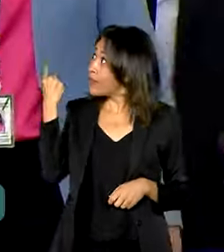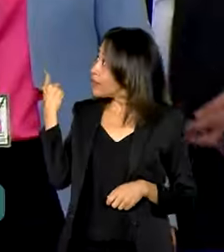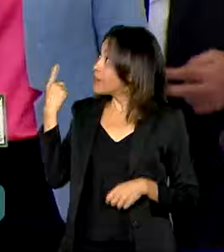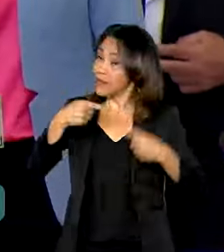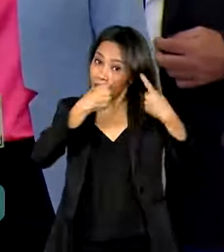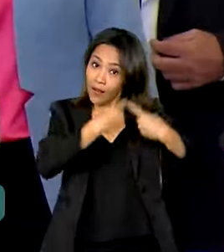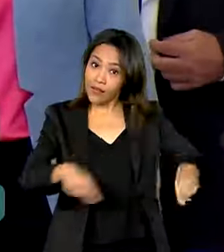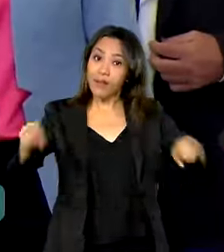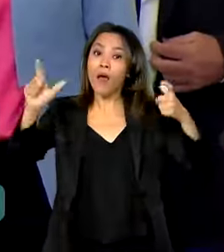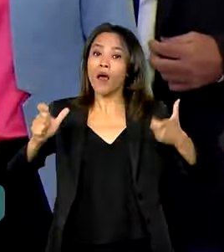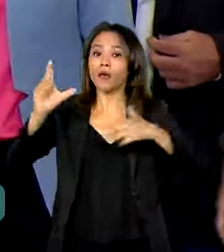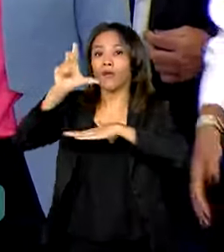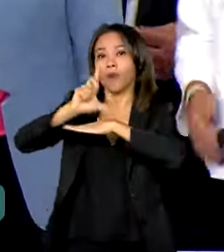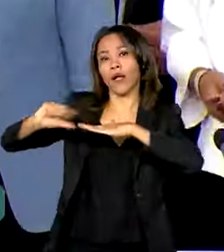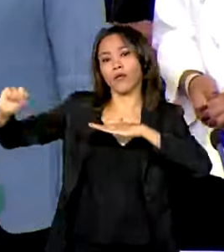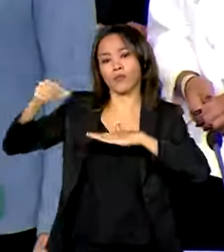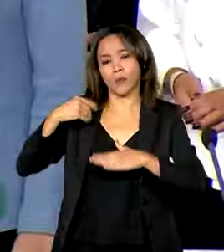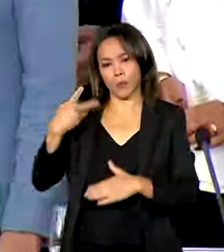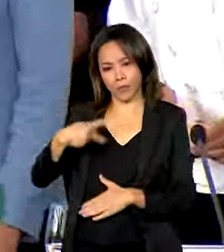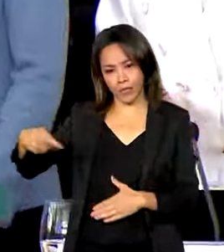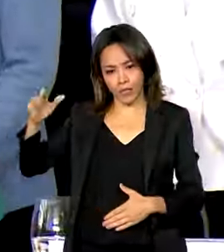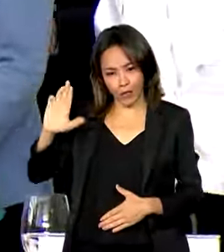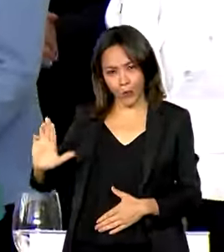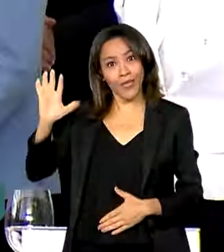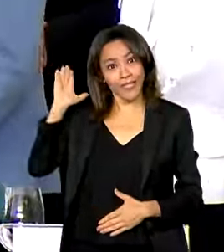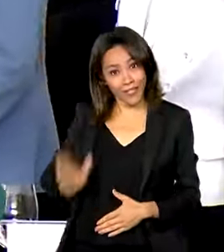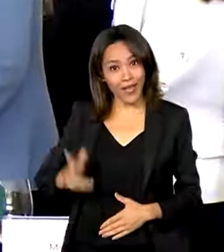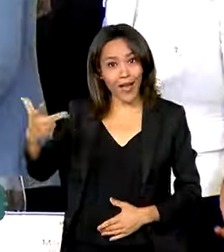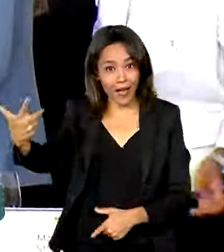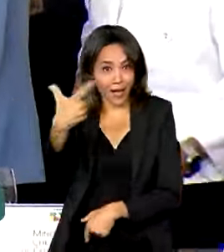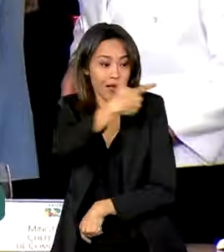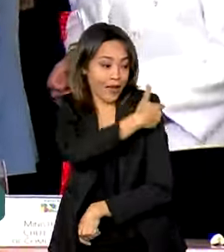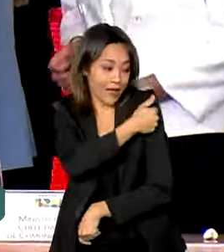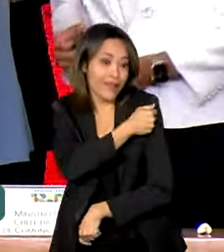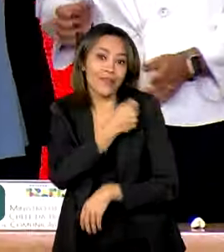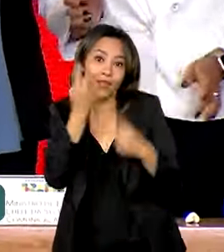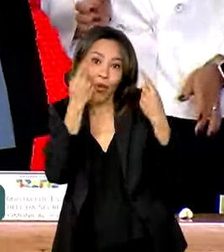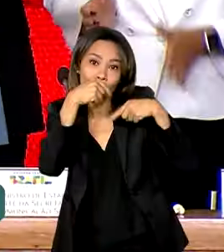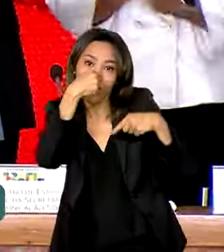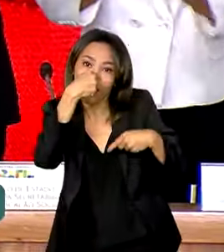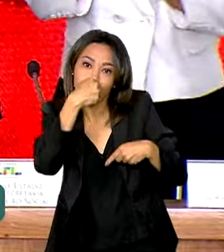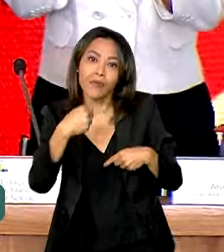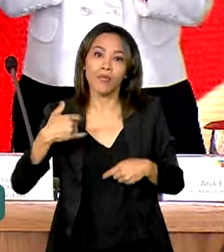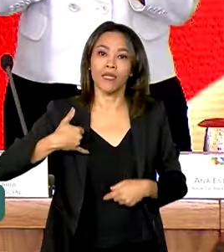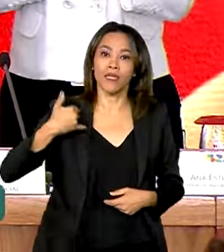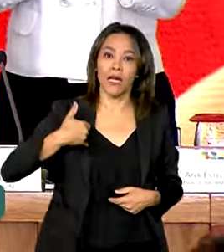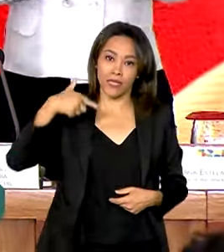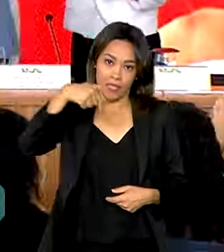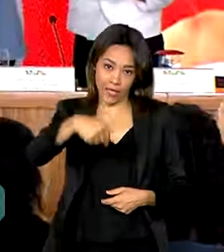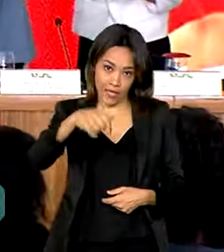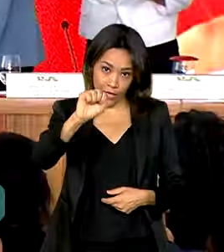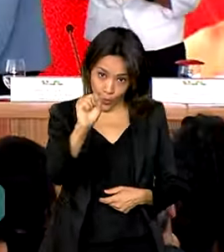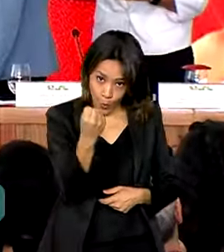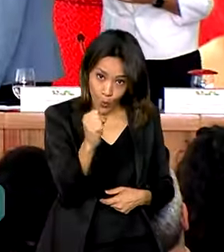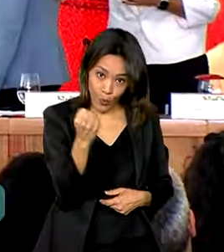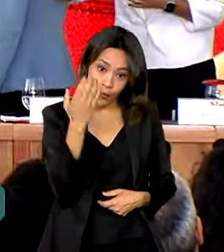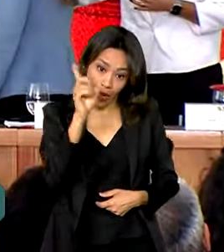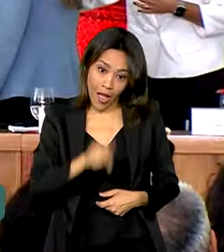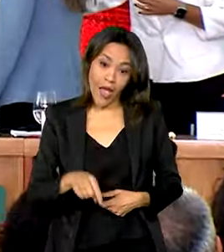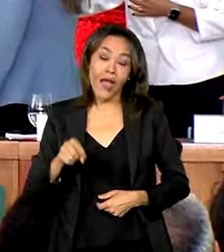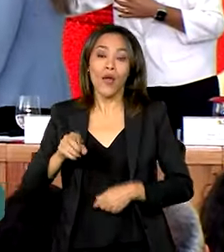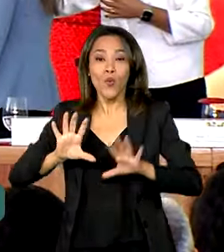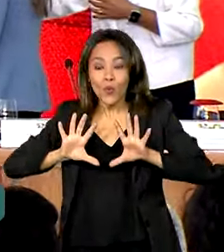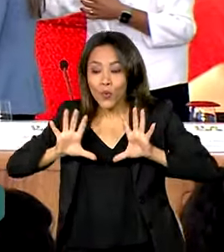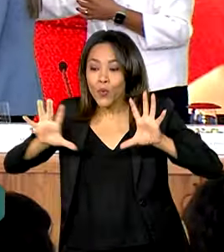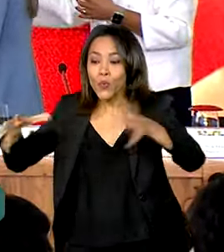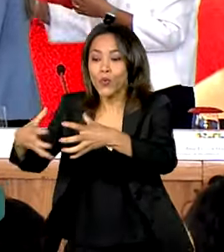Planalto, o presidente Lula recebeu a dose da vacina contra a gripe. Com 78 anos, ele faz parte do público-alvo da